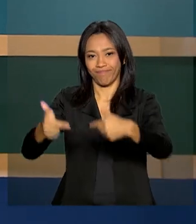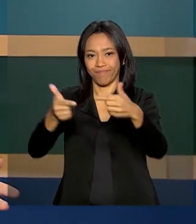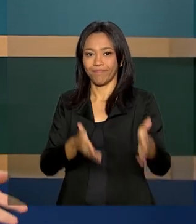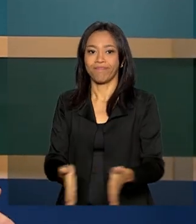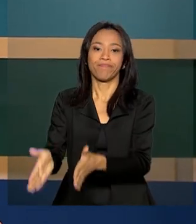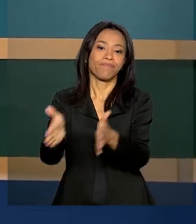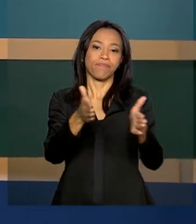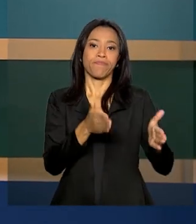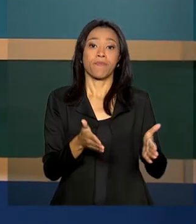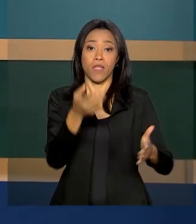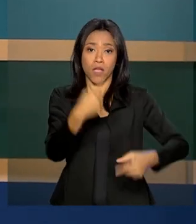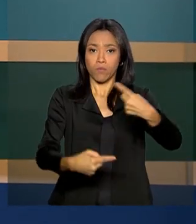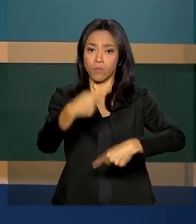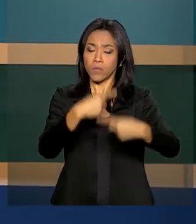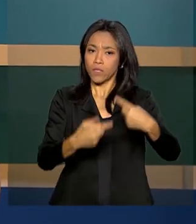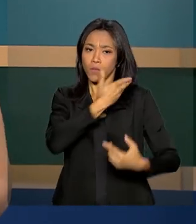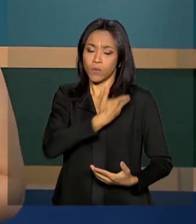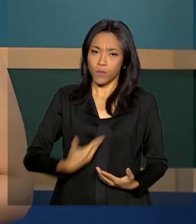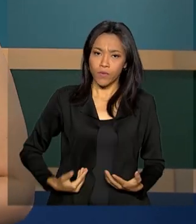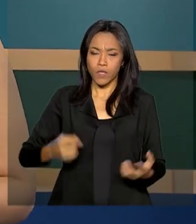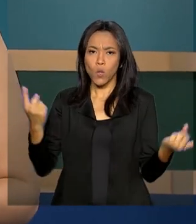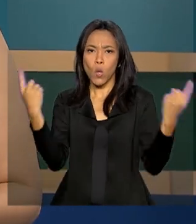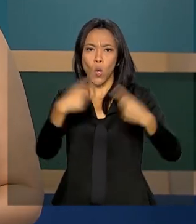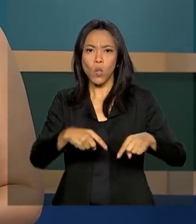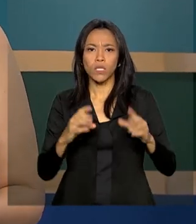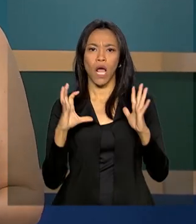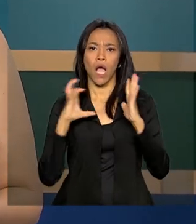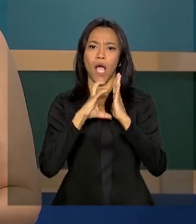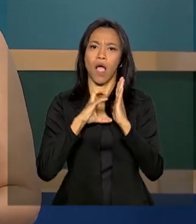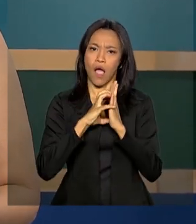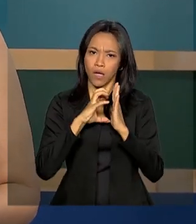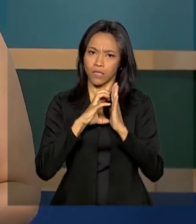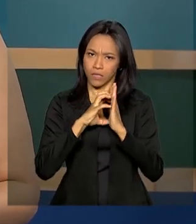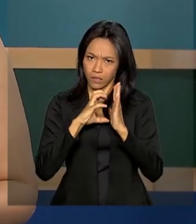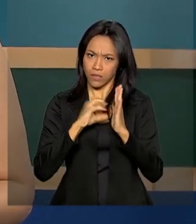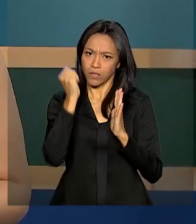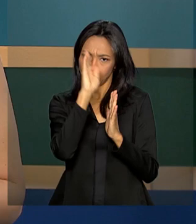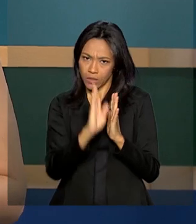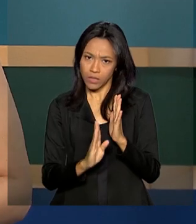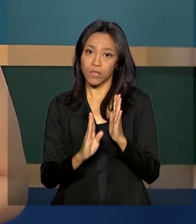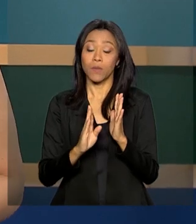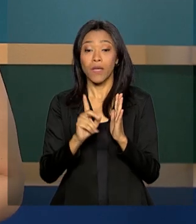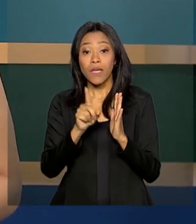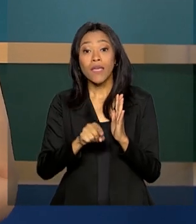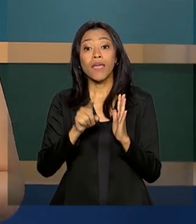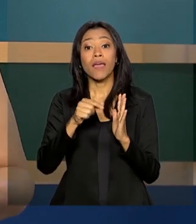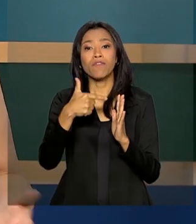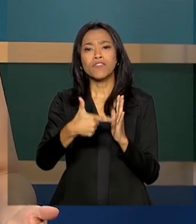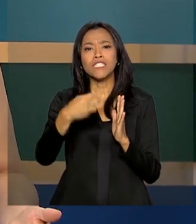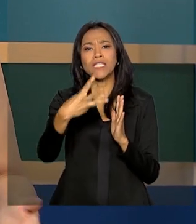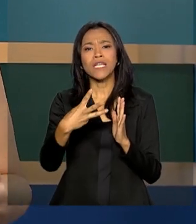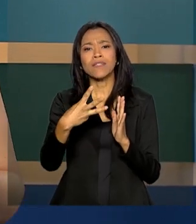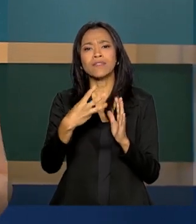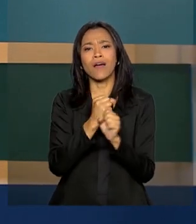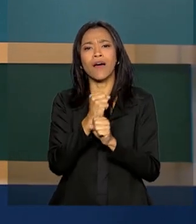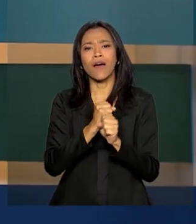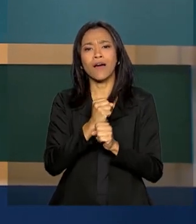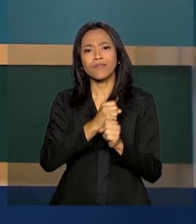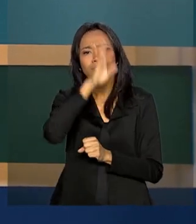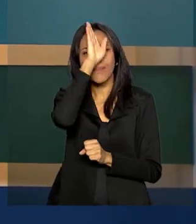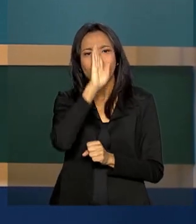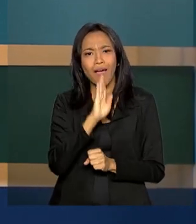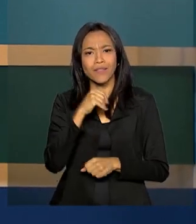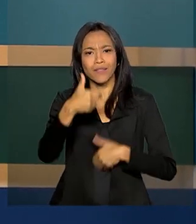As políticas públicas de combate à AIDS no Brasil, que há 23 anos garantem o tratamento de graça pelo SUS, tem aumentado a qualidade